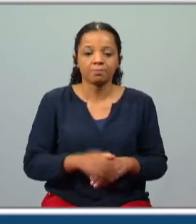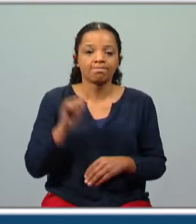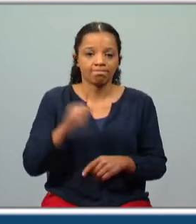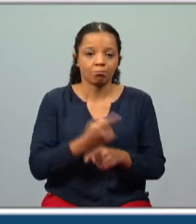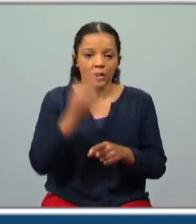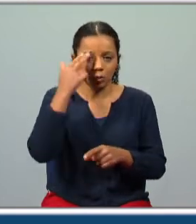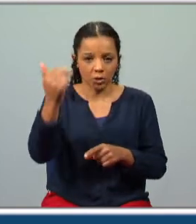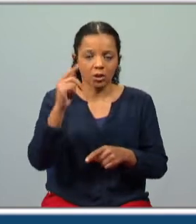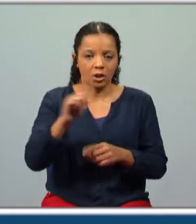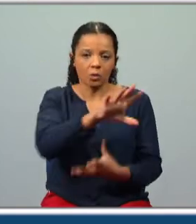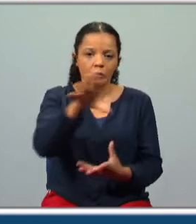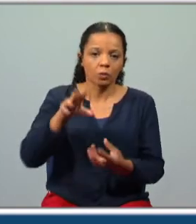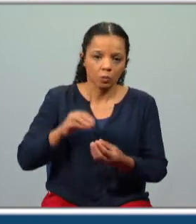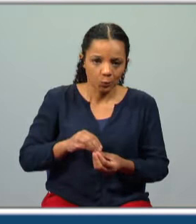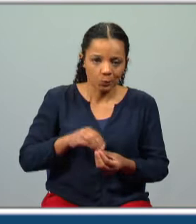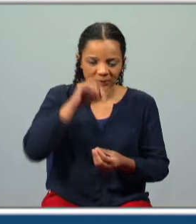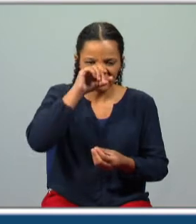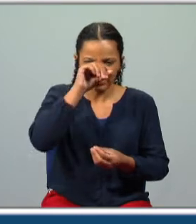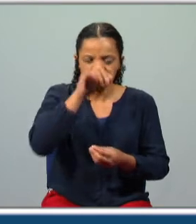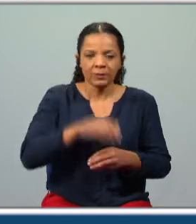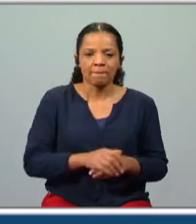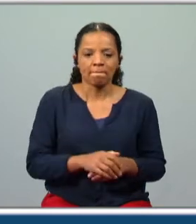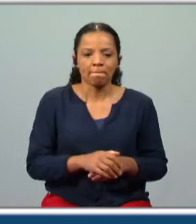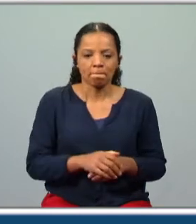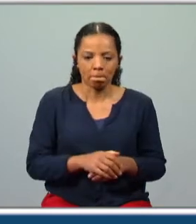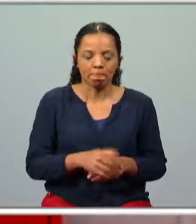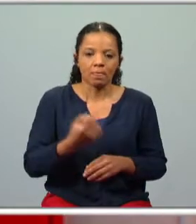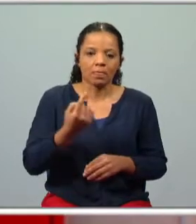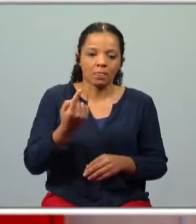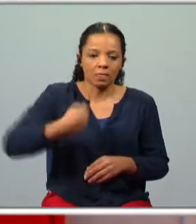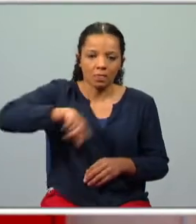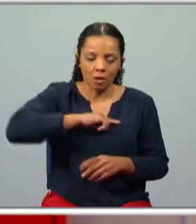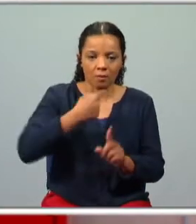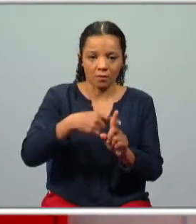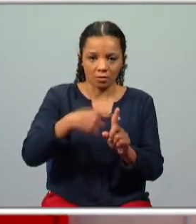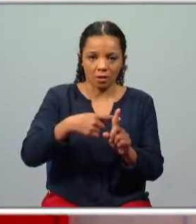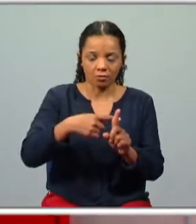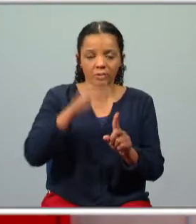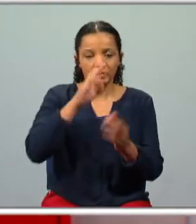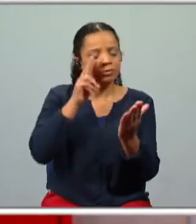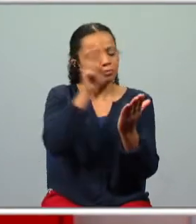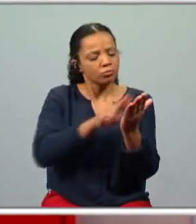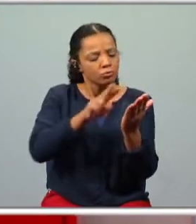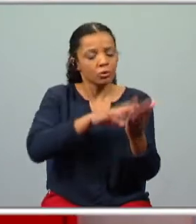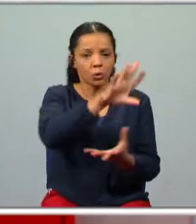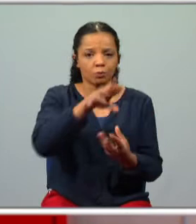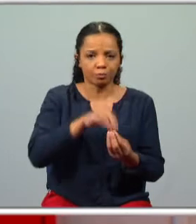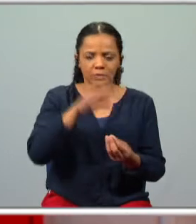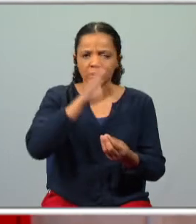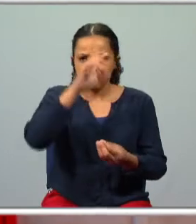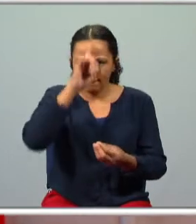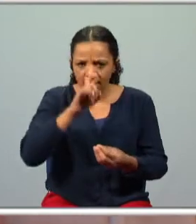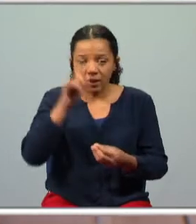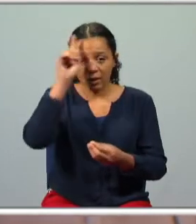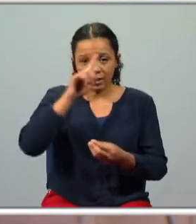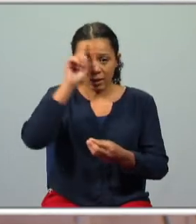porque os Lusíadas são um todo. Nós teríamos toda a vantagem em ler tudo. Se te lembras, eventualmente,